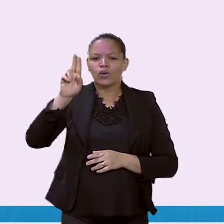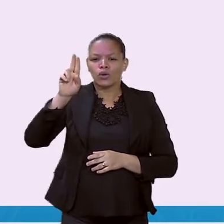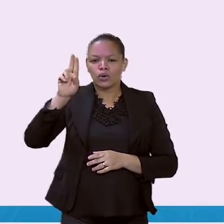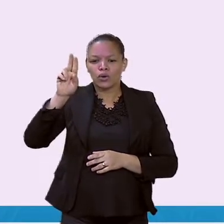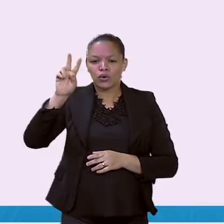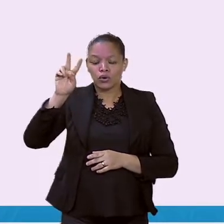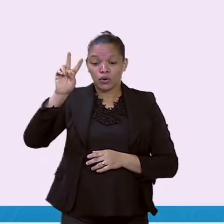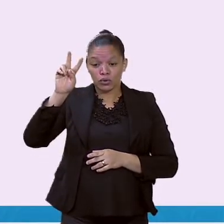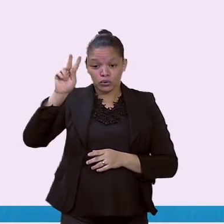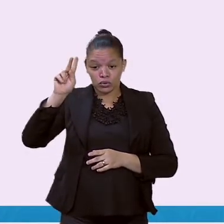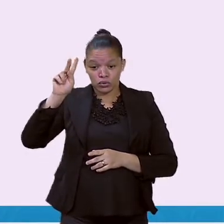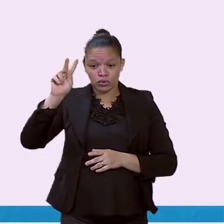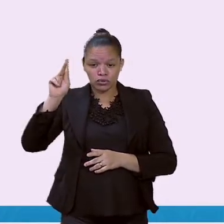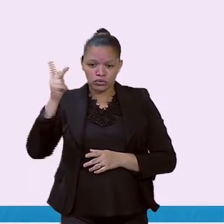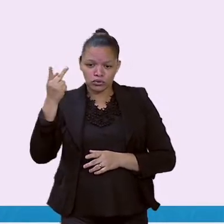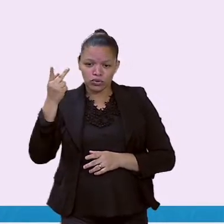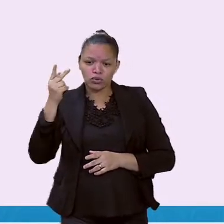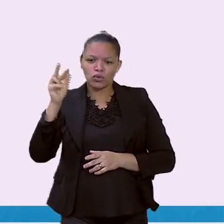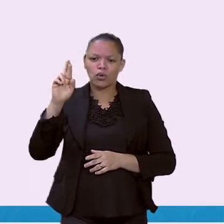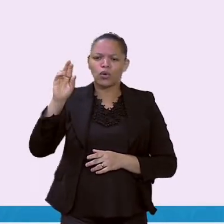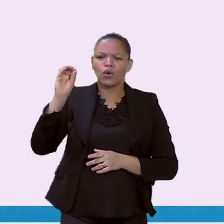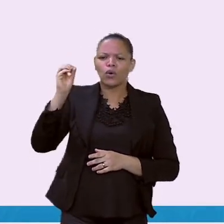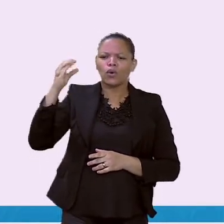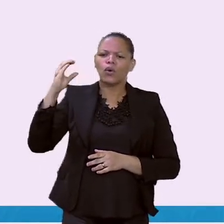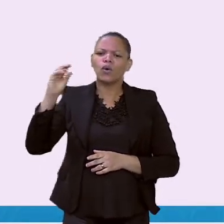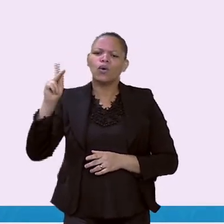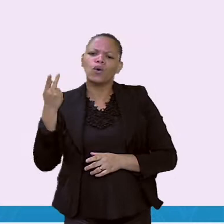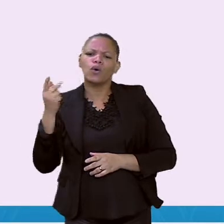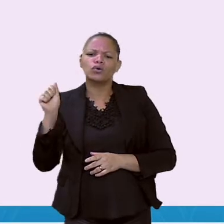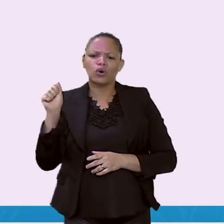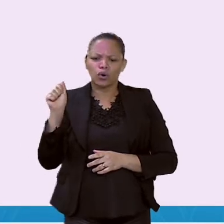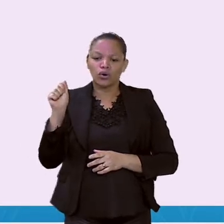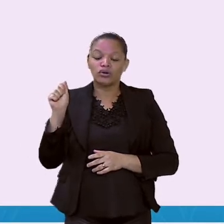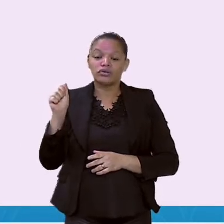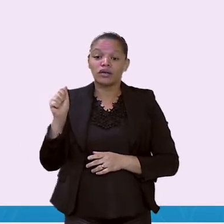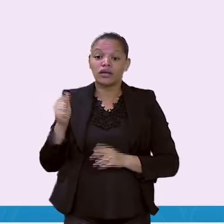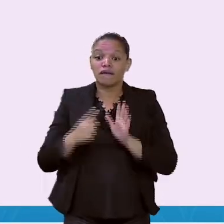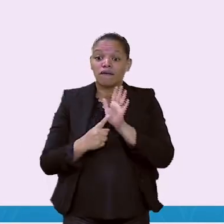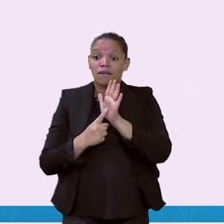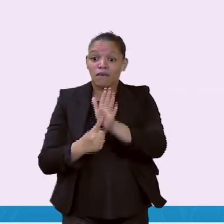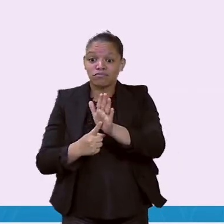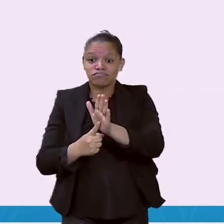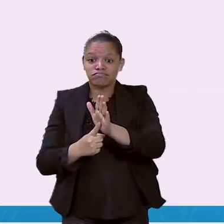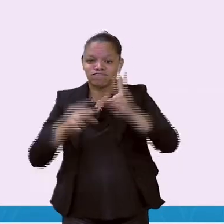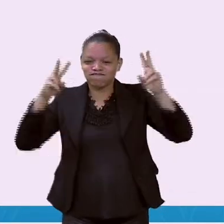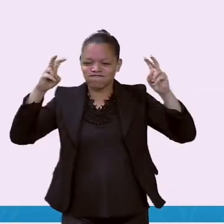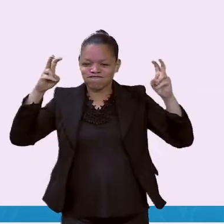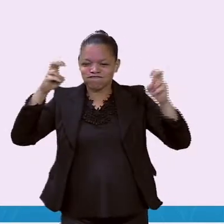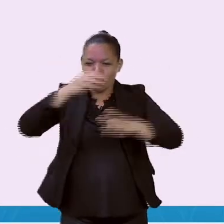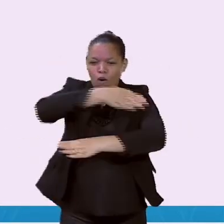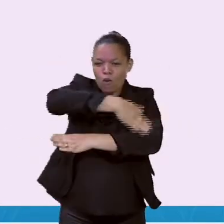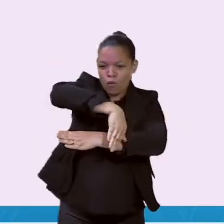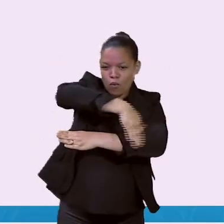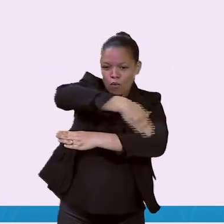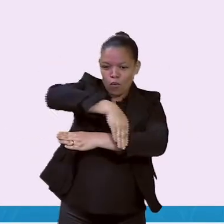Trouxe para vocês, estudantes, para vocês irem identificando com a rua onde vocês moram.